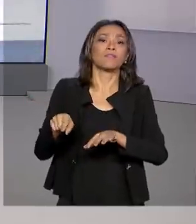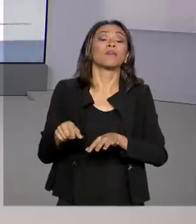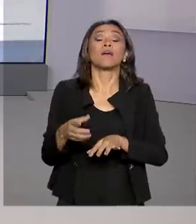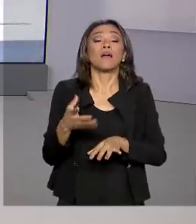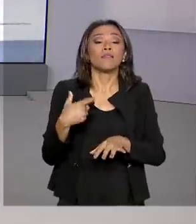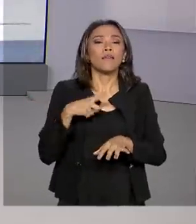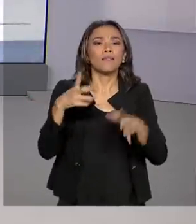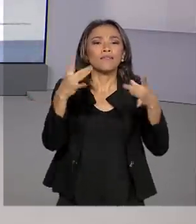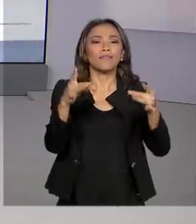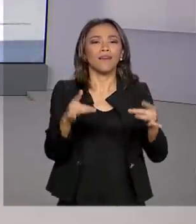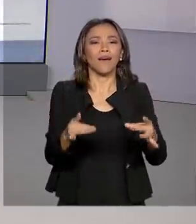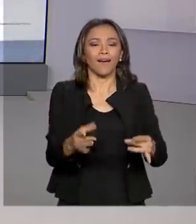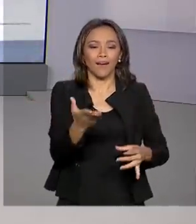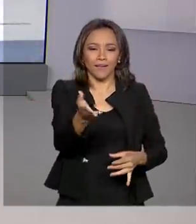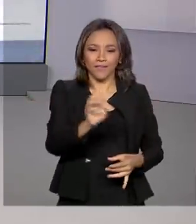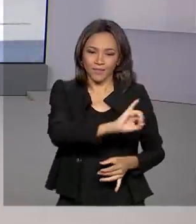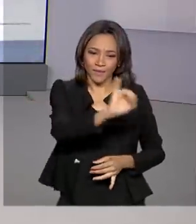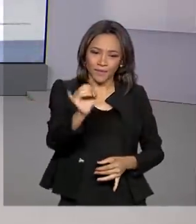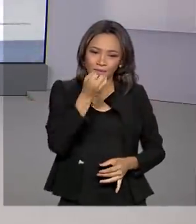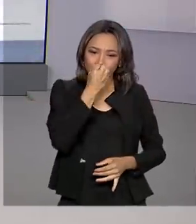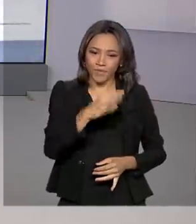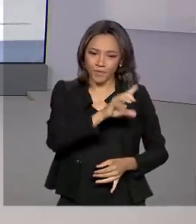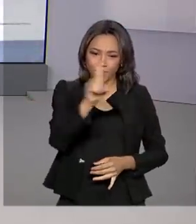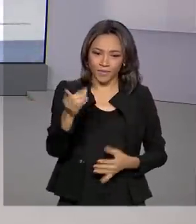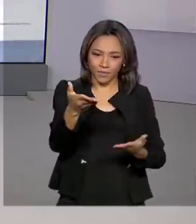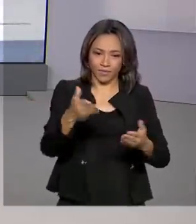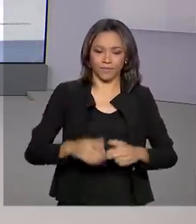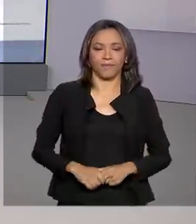ao vivo os detalhes pra gente. Oi, Selma, bom dia pra você.